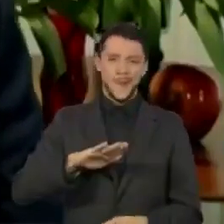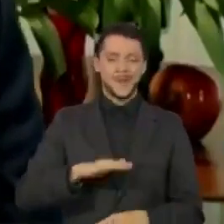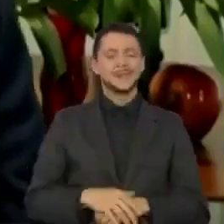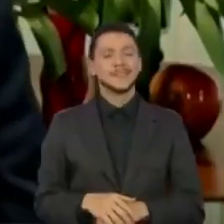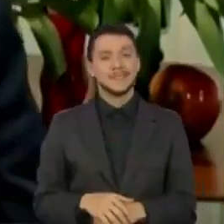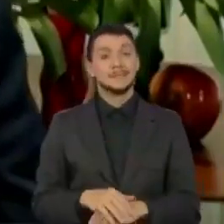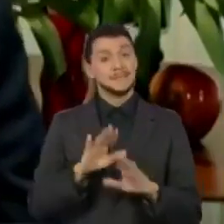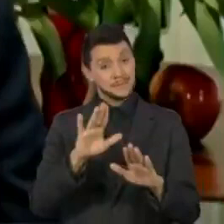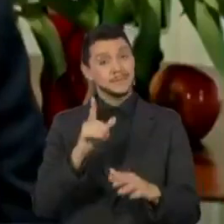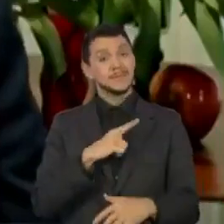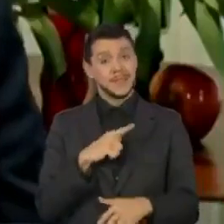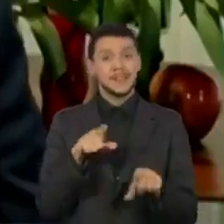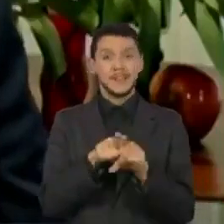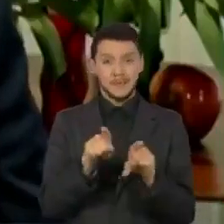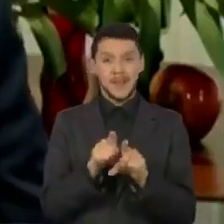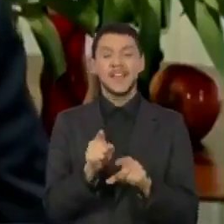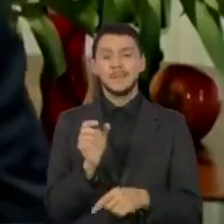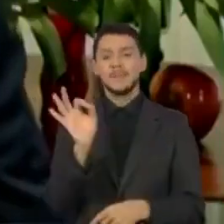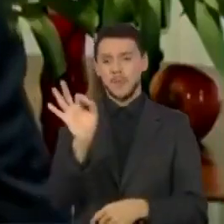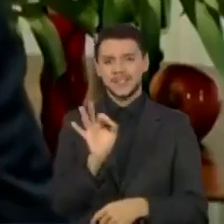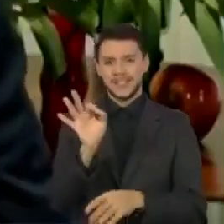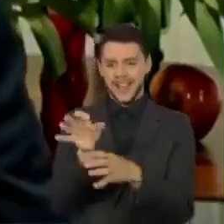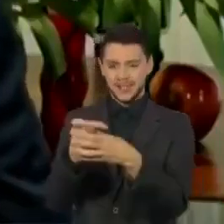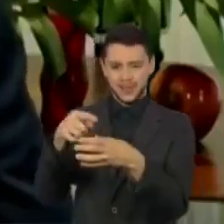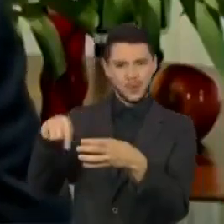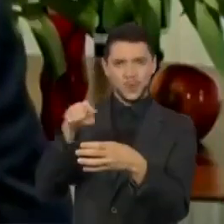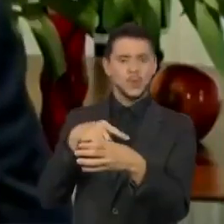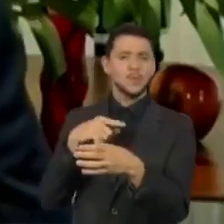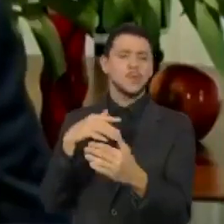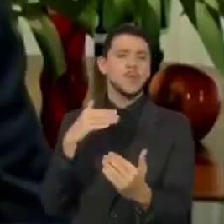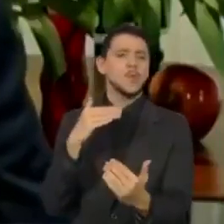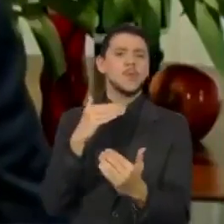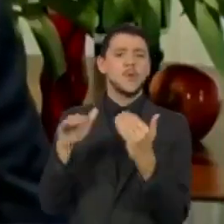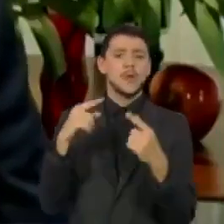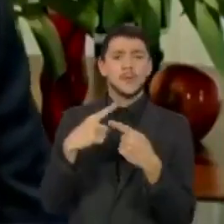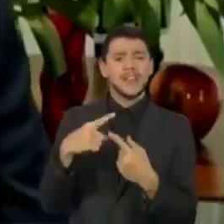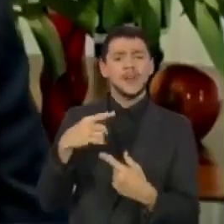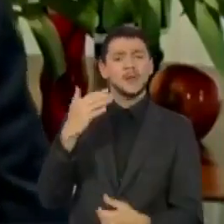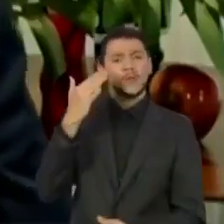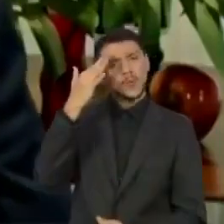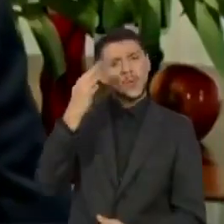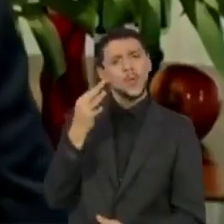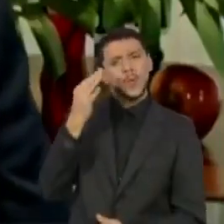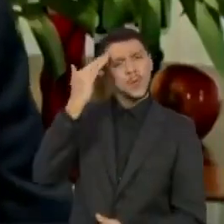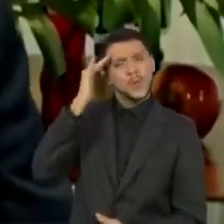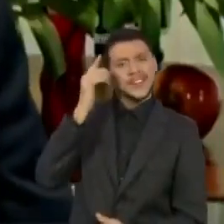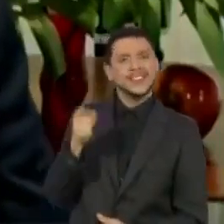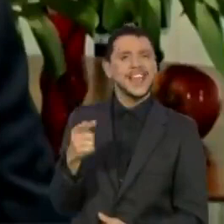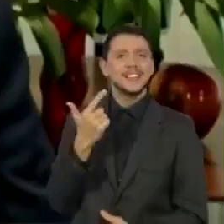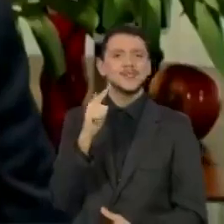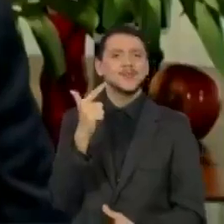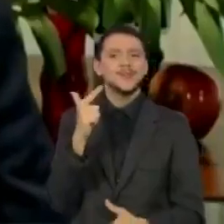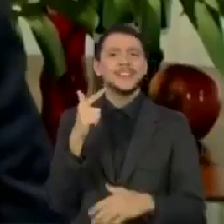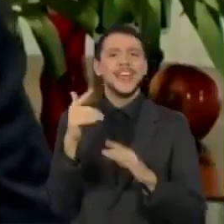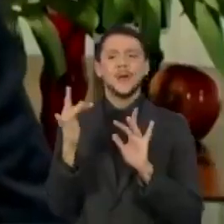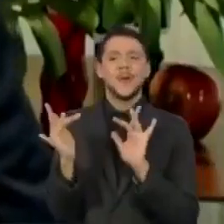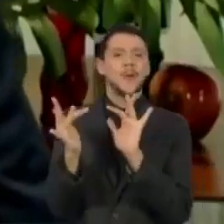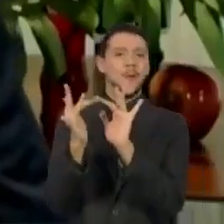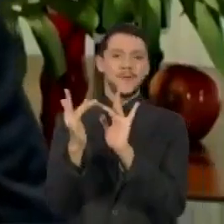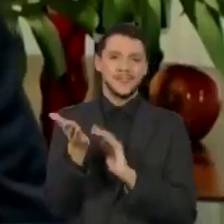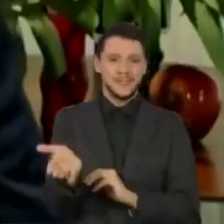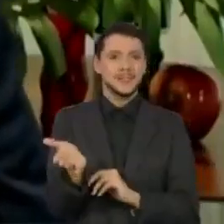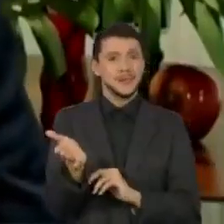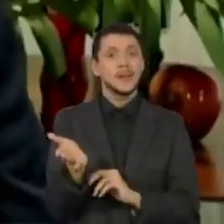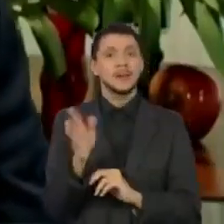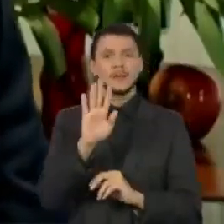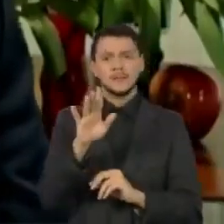fim, há uma parcela que tem com ele discordância por não entendê-lo e por não ter tido nenhum tipo de acesso, mas, ao